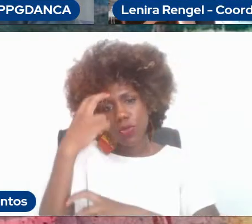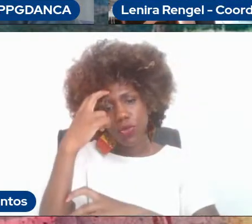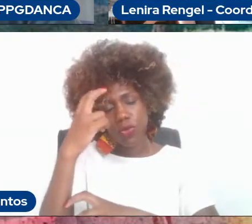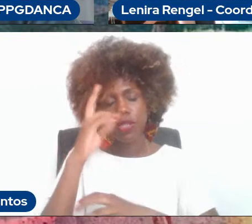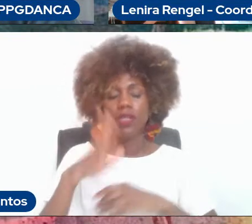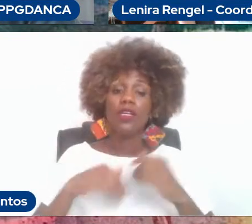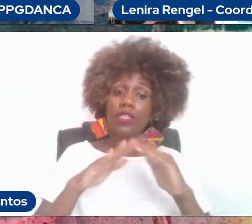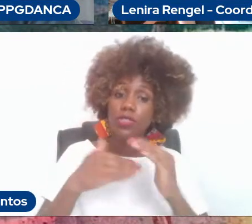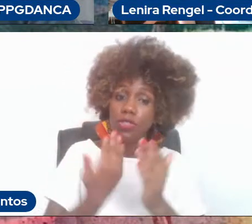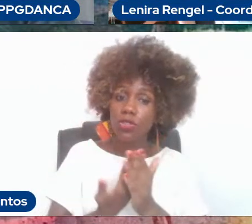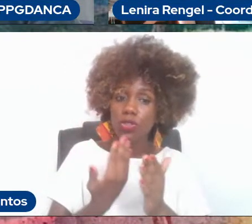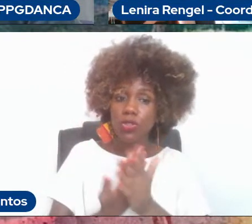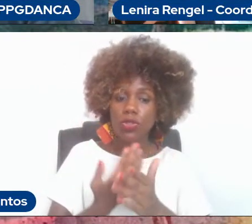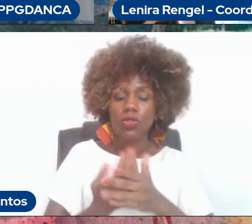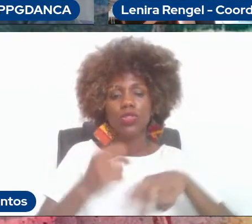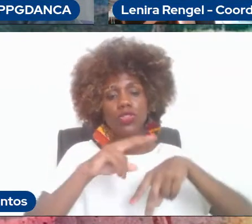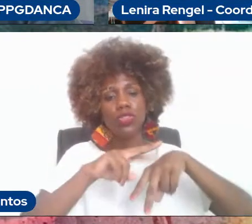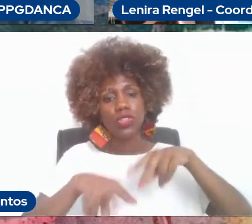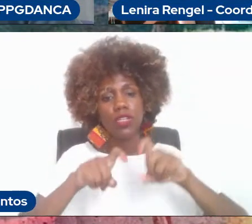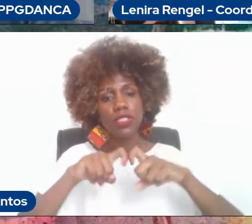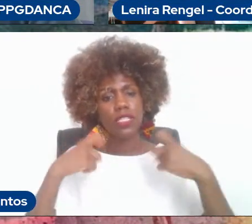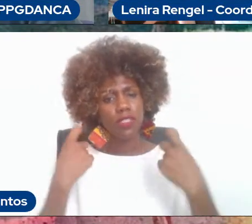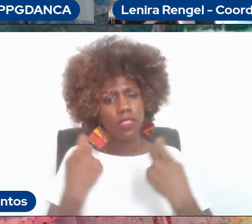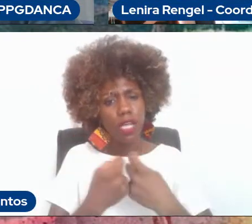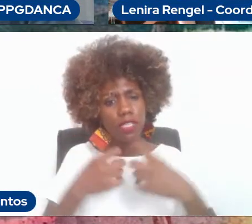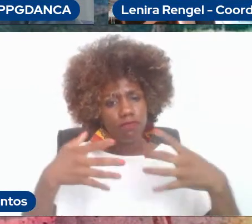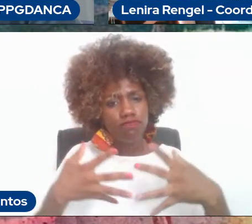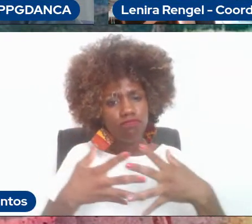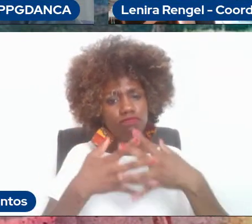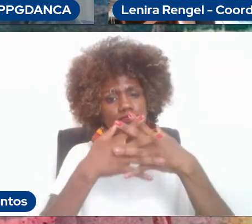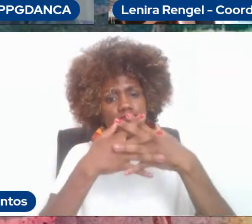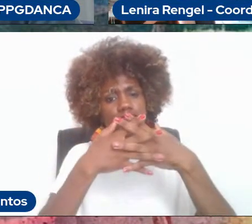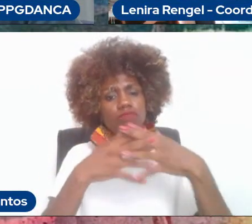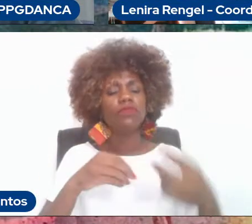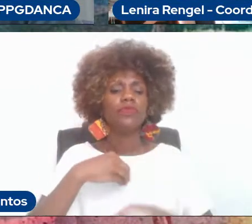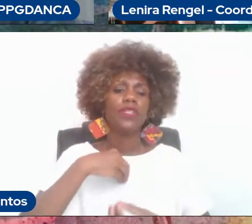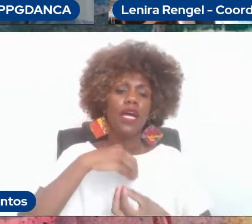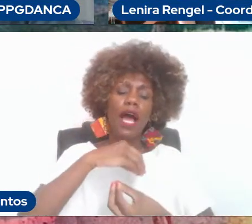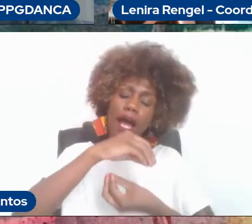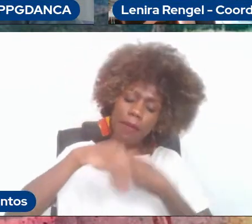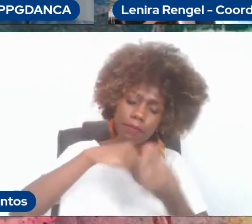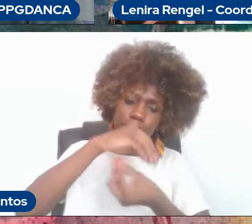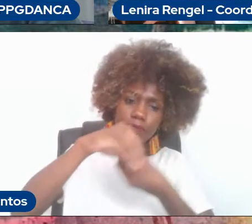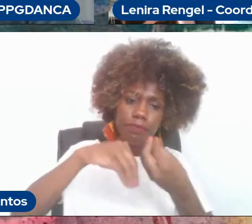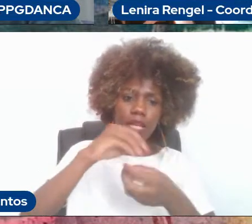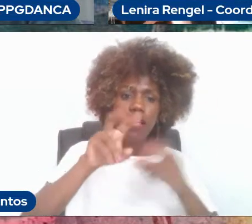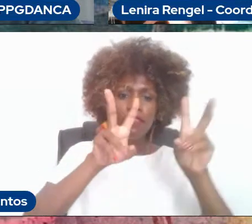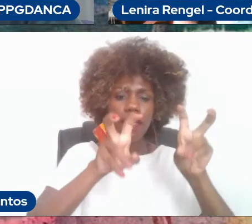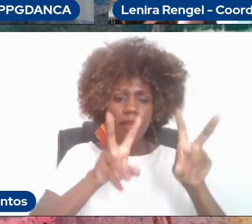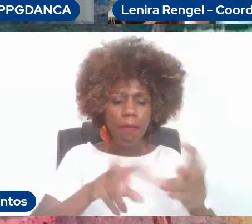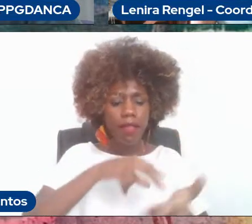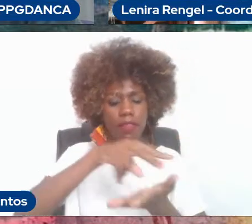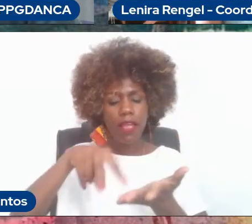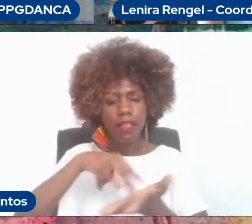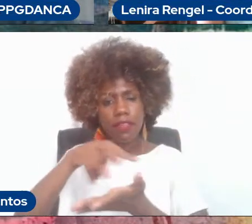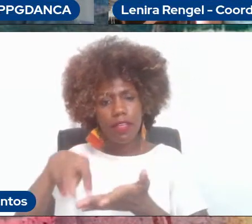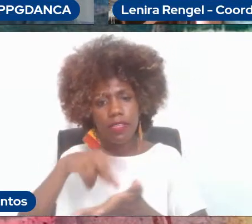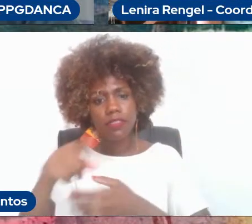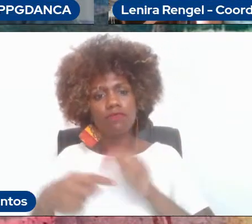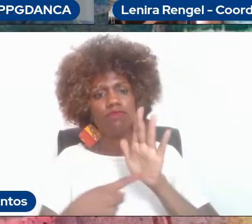sexualidade, as interseccionalidades, as abordagens da dança em educação, as performatividades e as